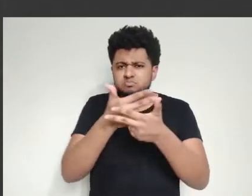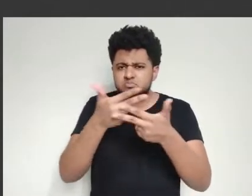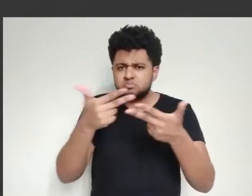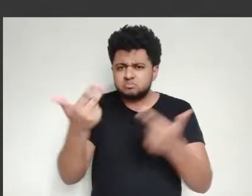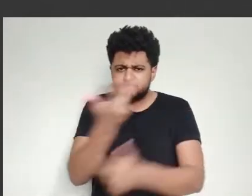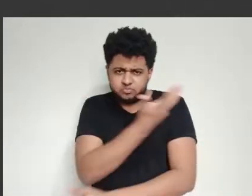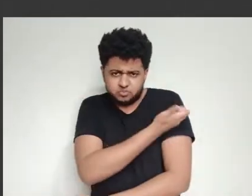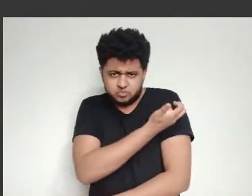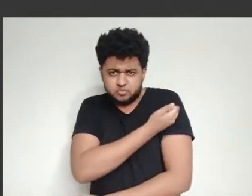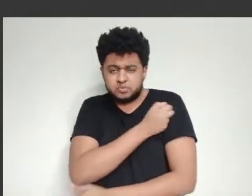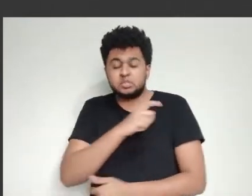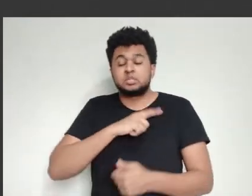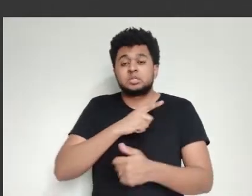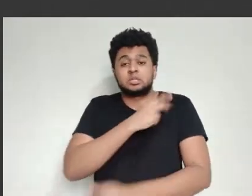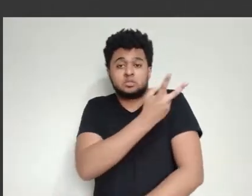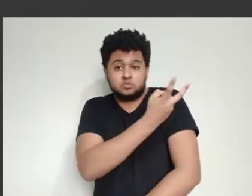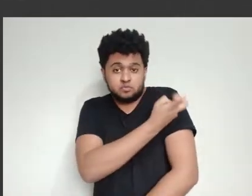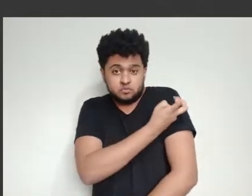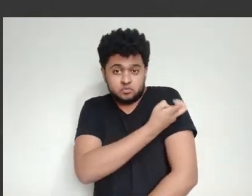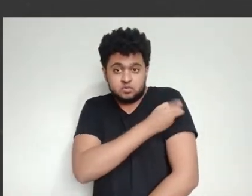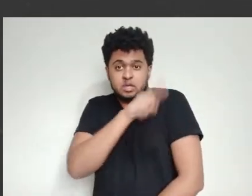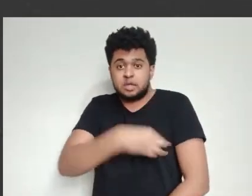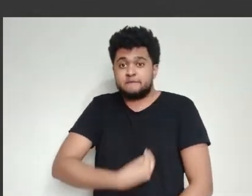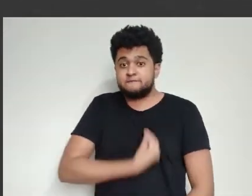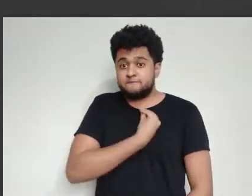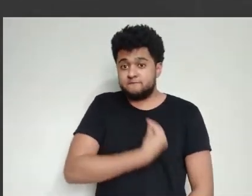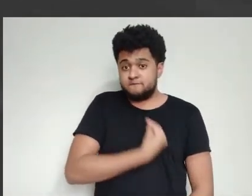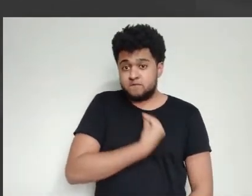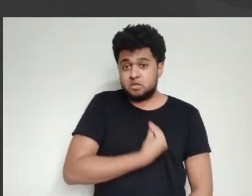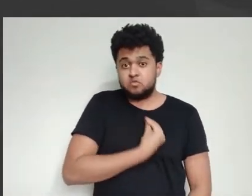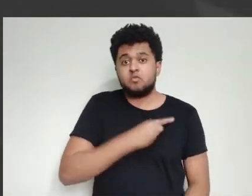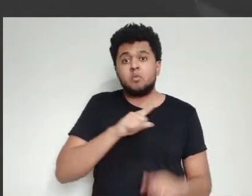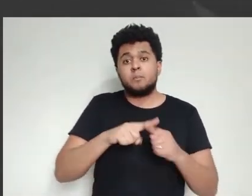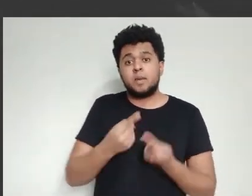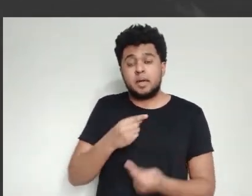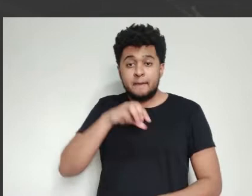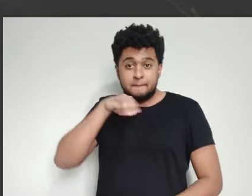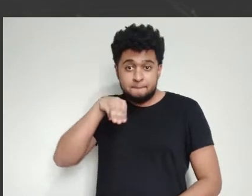então. Você precisa entender sobre o que você quer combater.